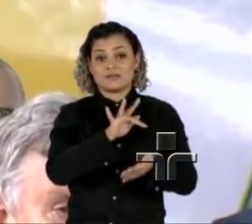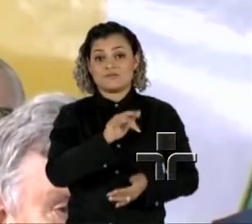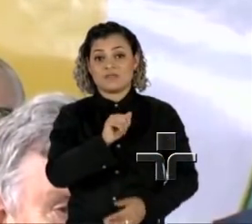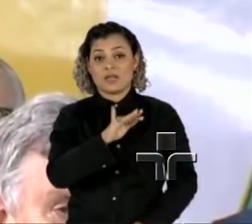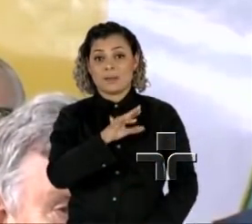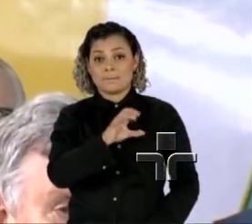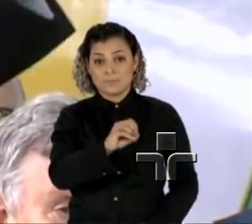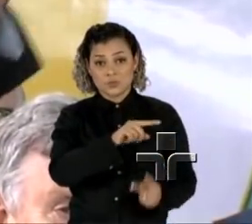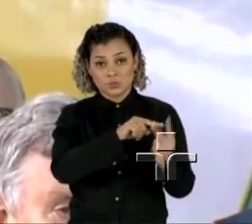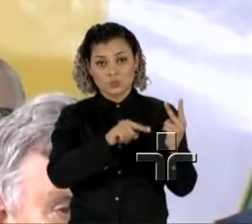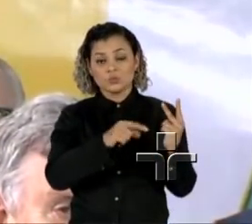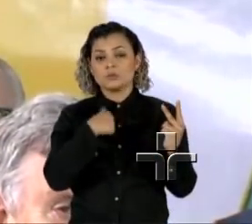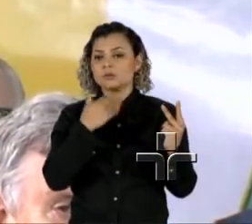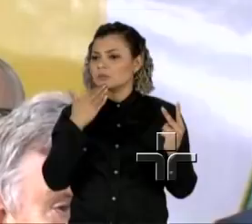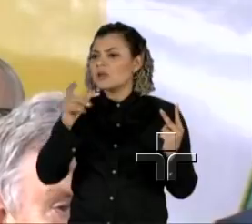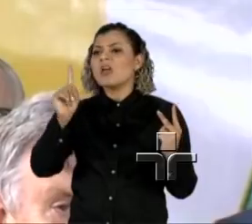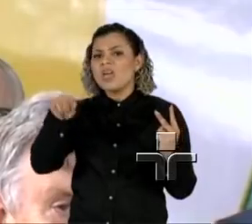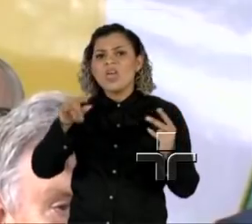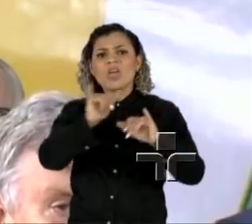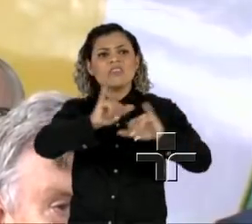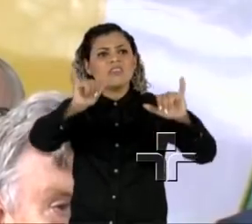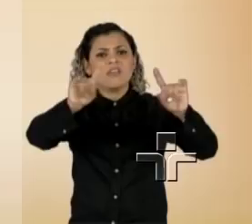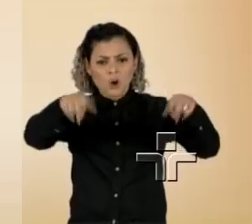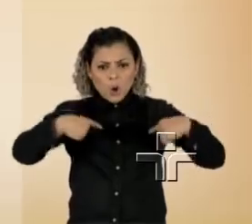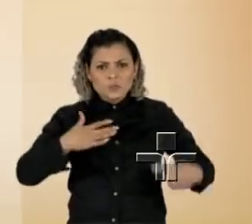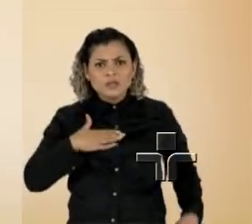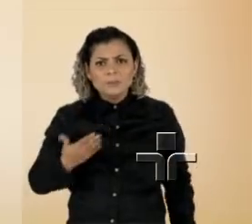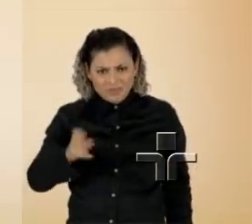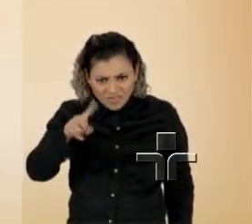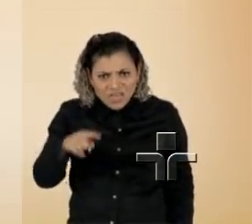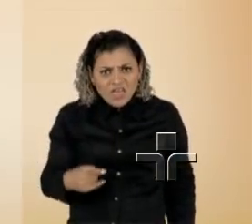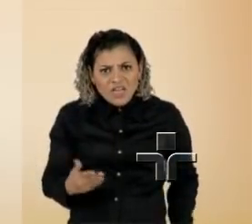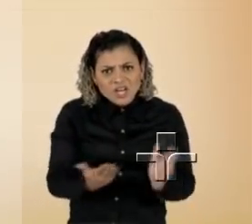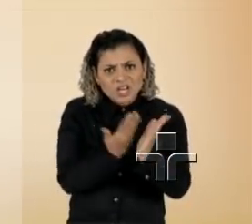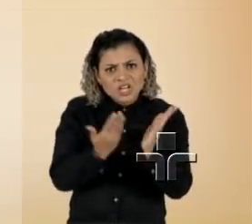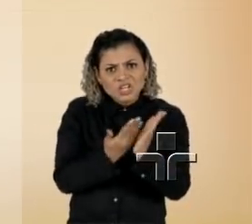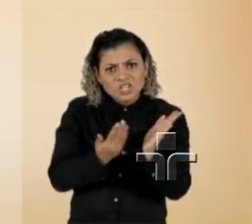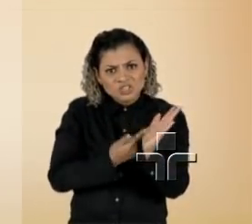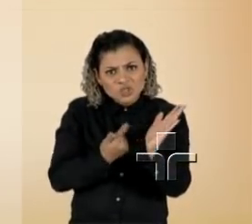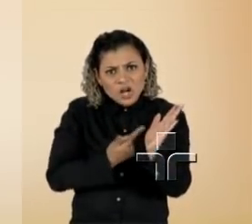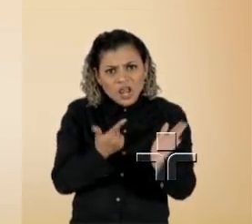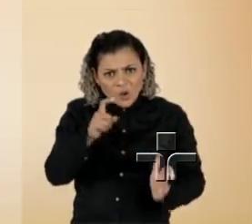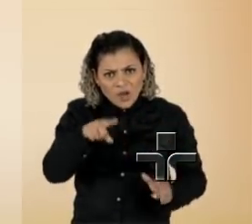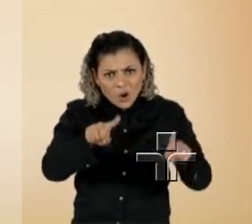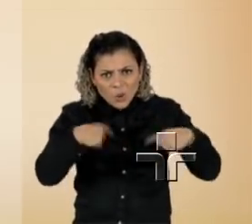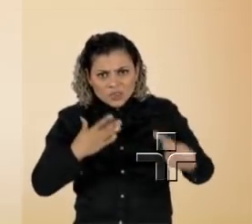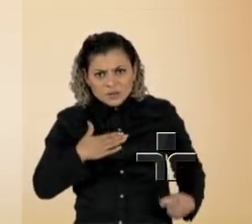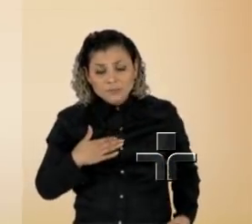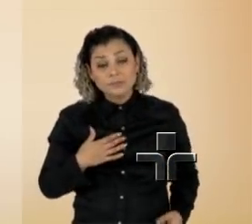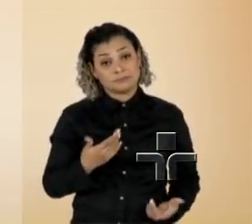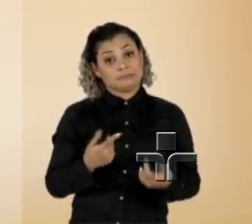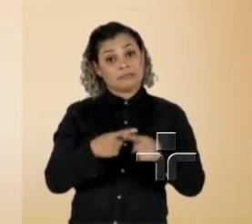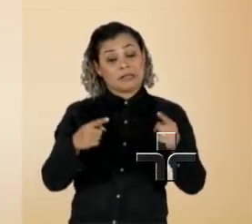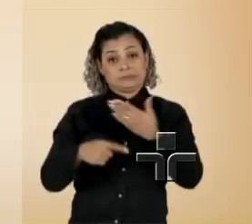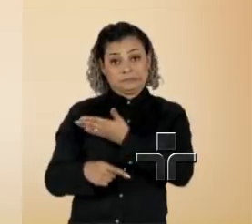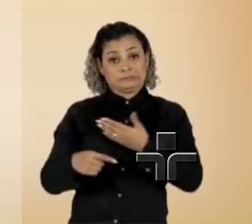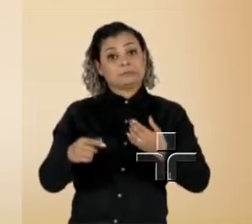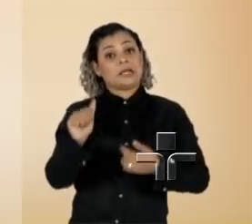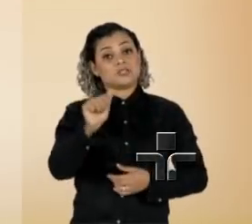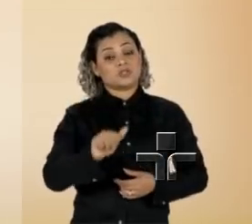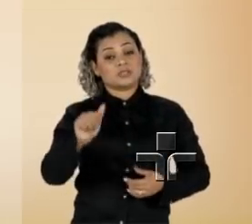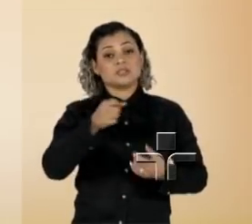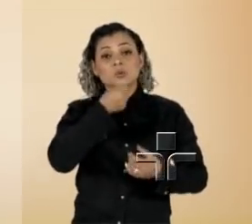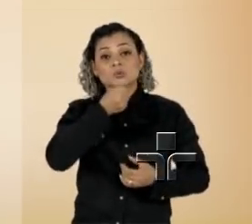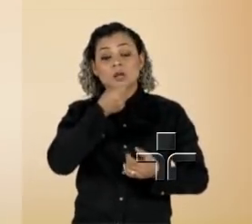Weingarten, sugeriram boicote de anunciantes ao jornal. O que foi criticado pela Associação Nacional de Jornais e pela Associação Brasileira de